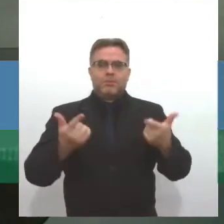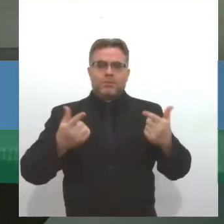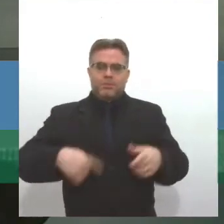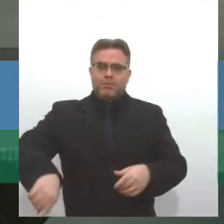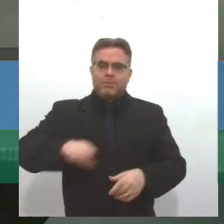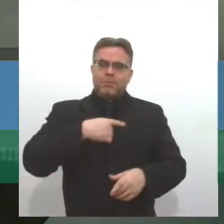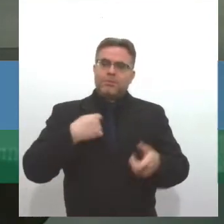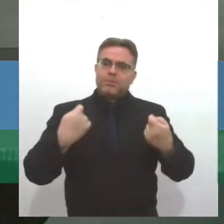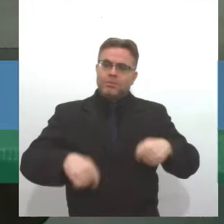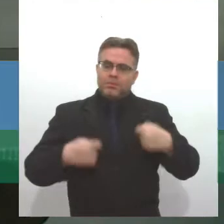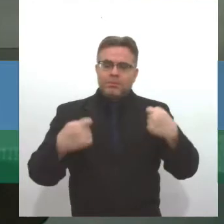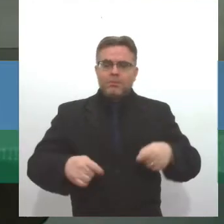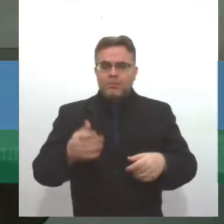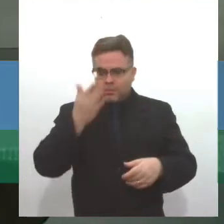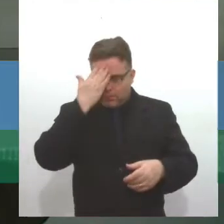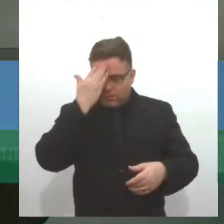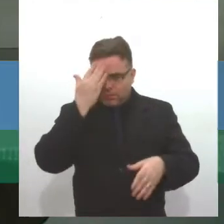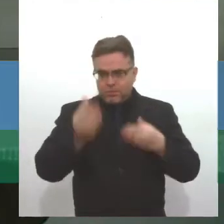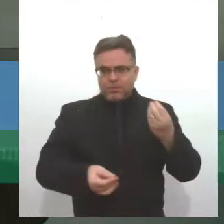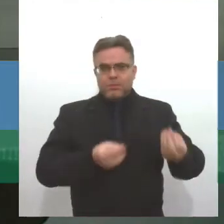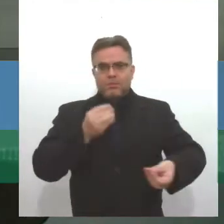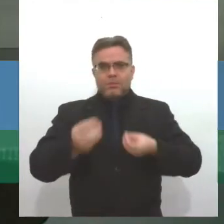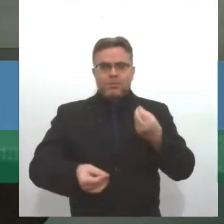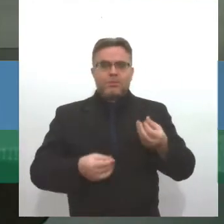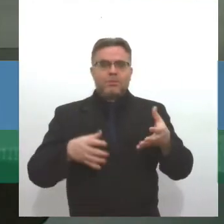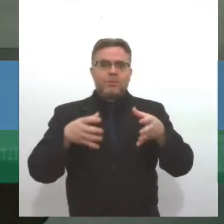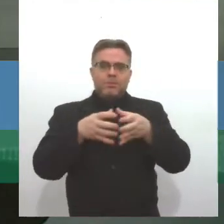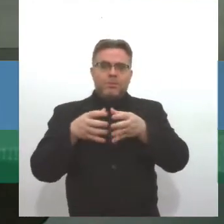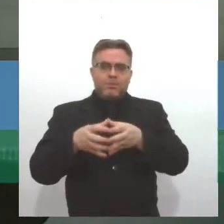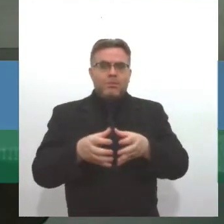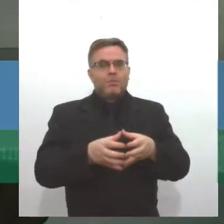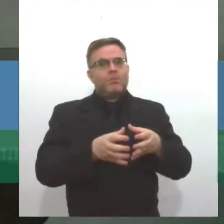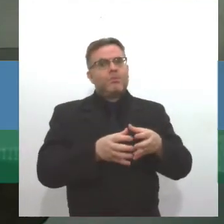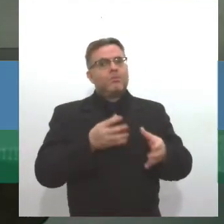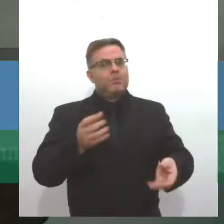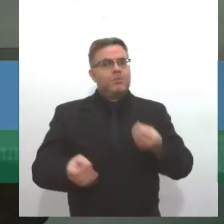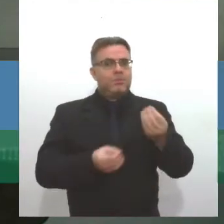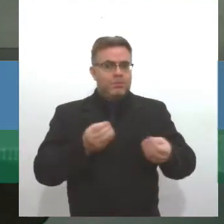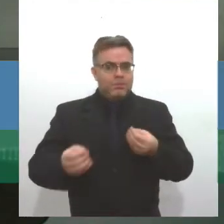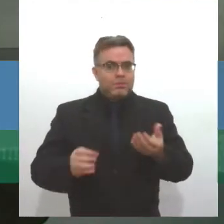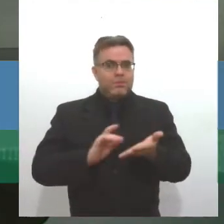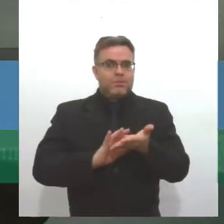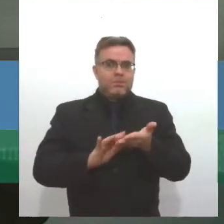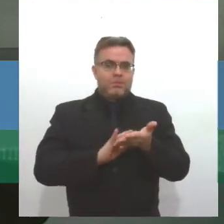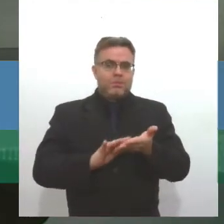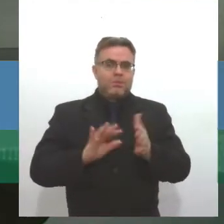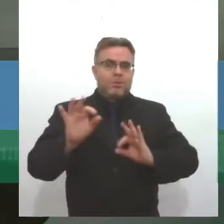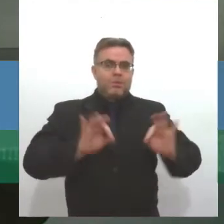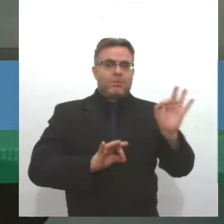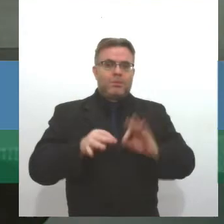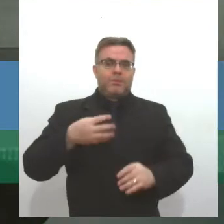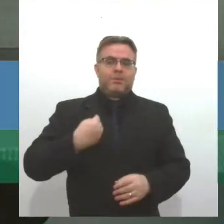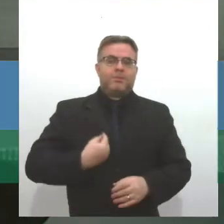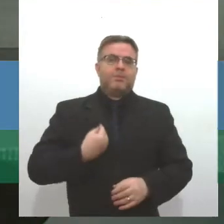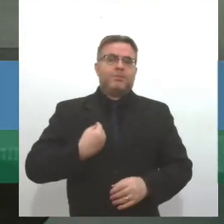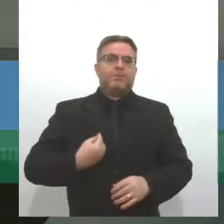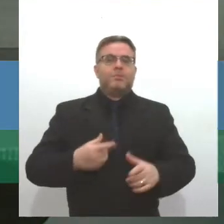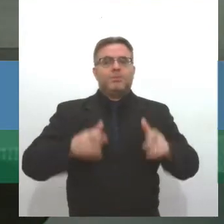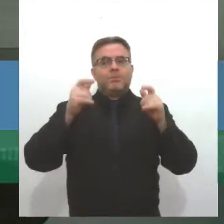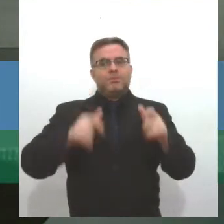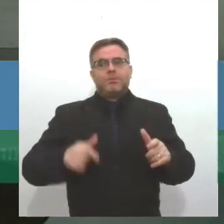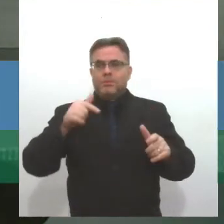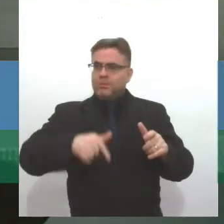precisamos entender os acampamentos e a forma como os ciganos se organizam para viver como espaço de